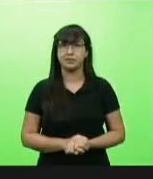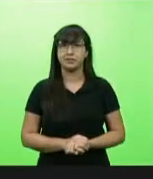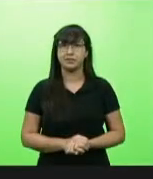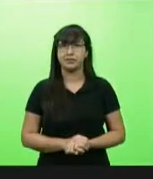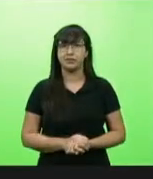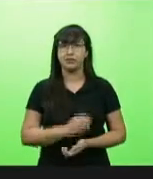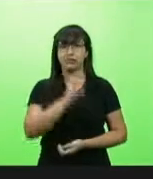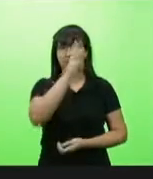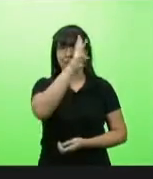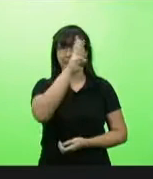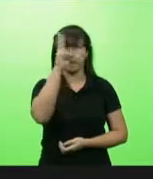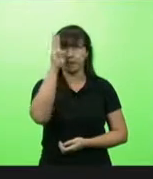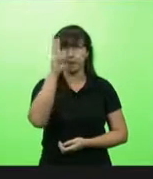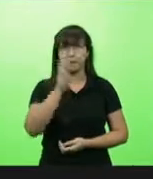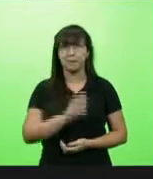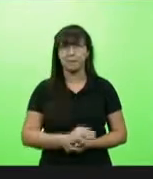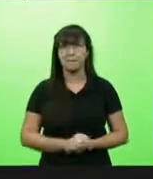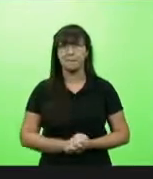Deputado Valney.